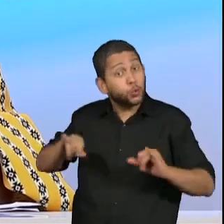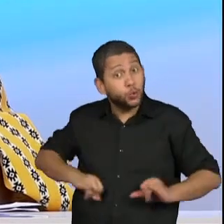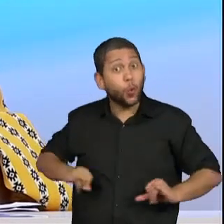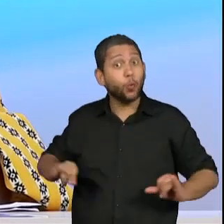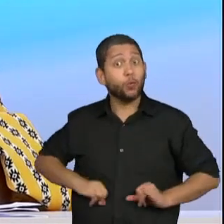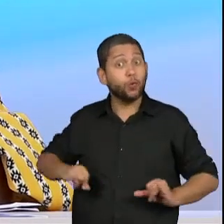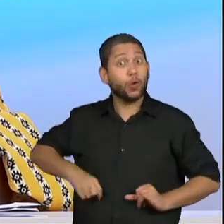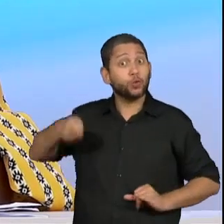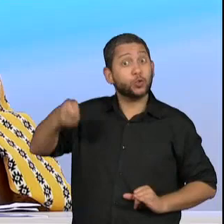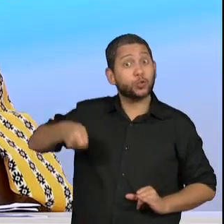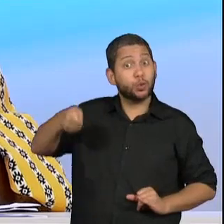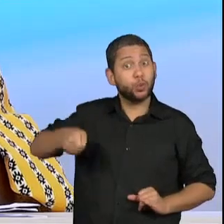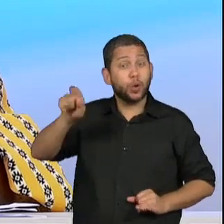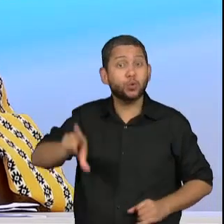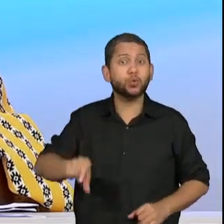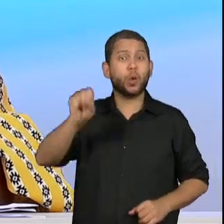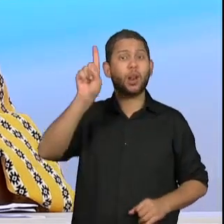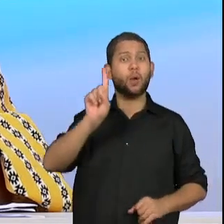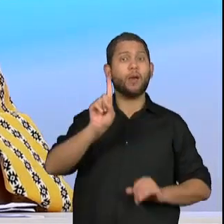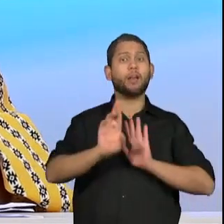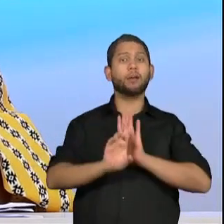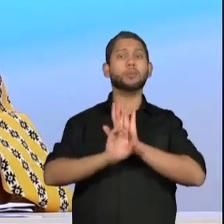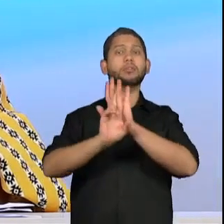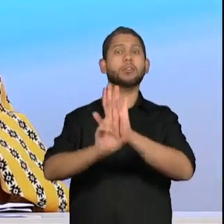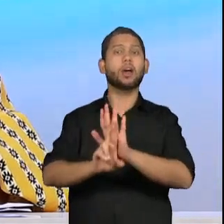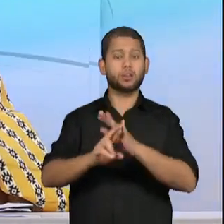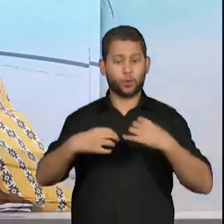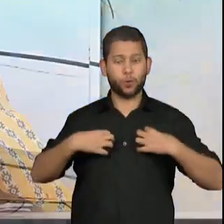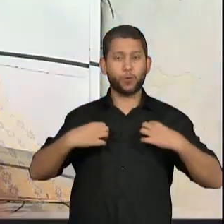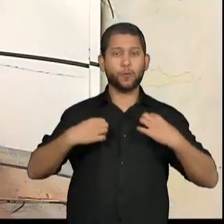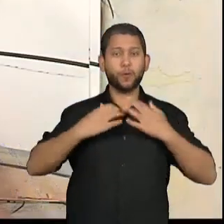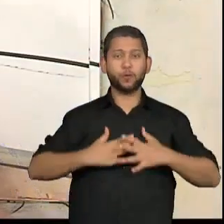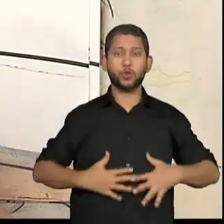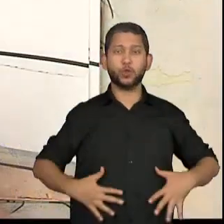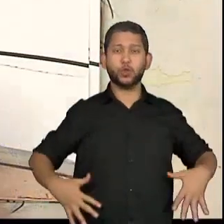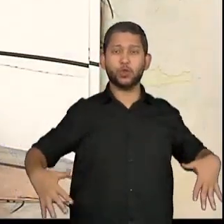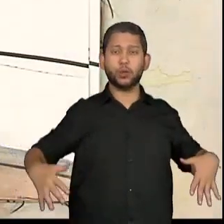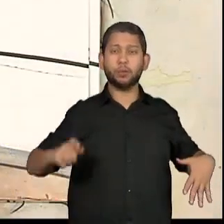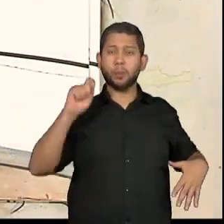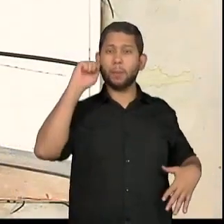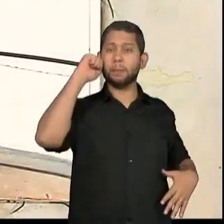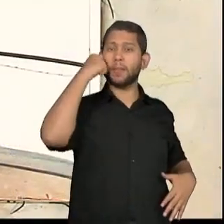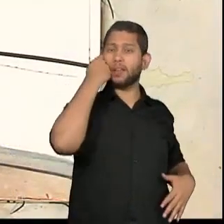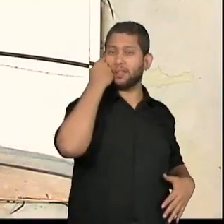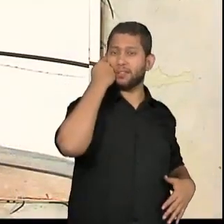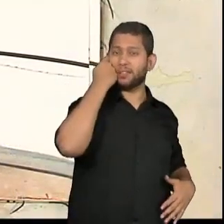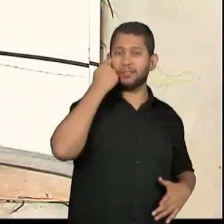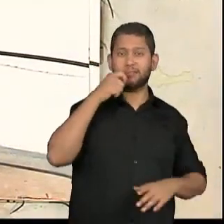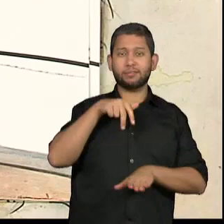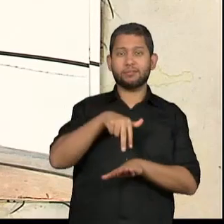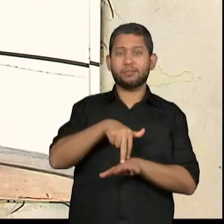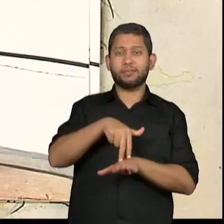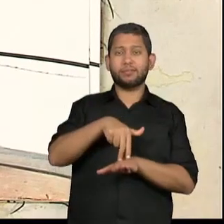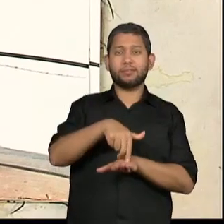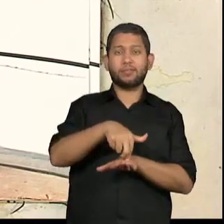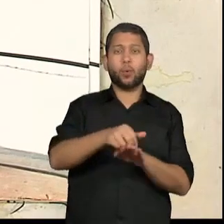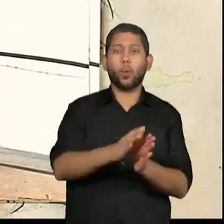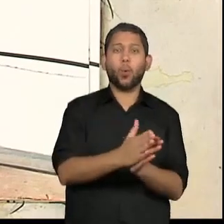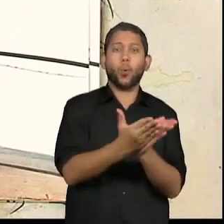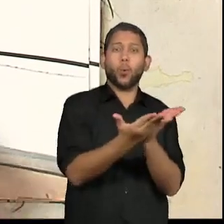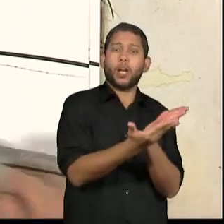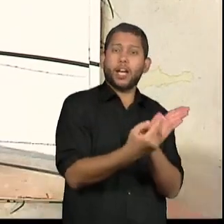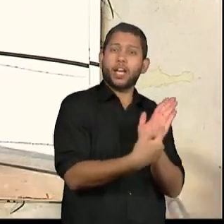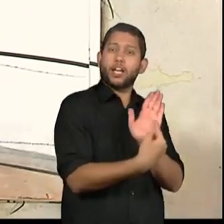era a personagem central vestindo o vestido de luto da Ildegar com um livro aberto escrito